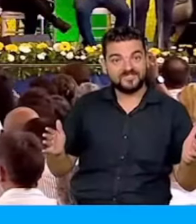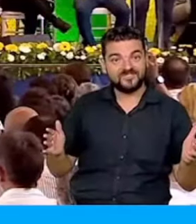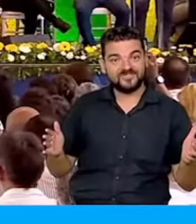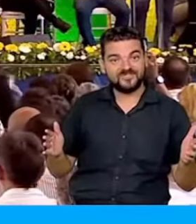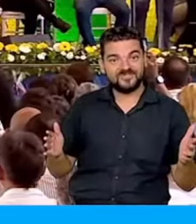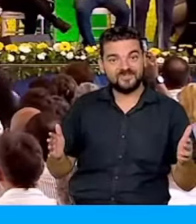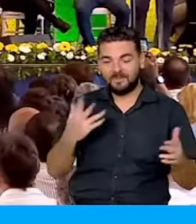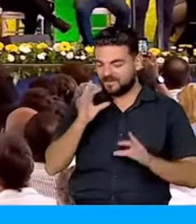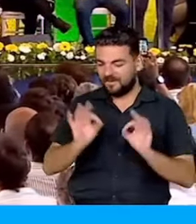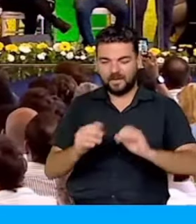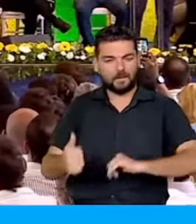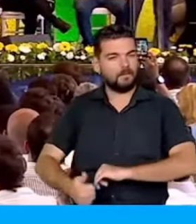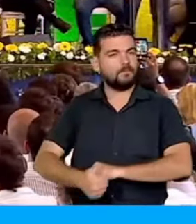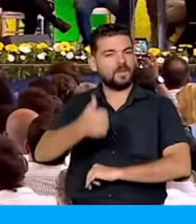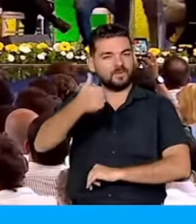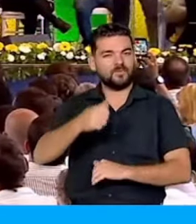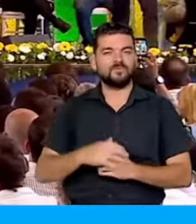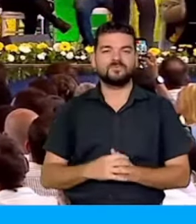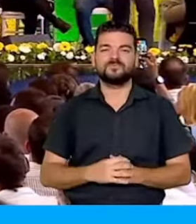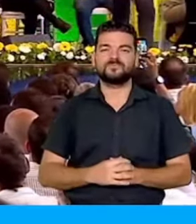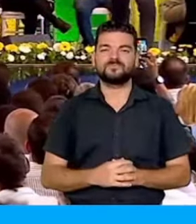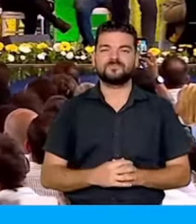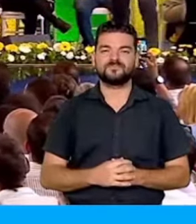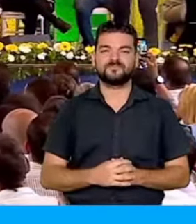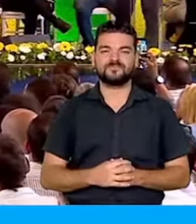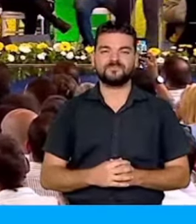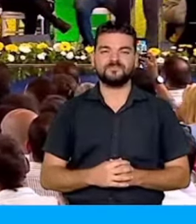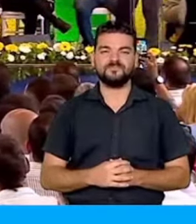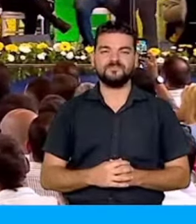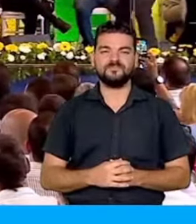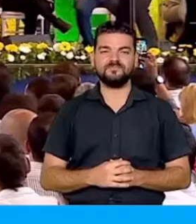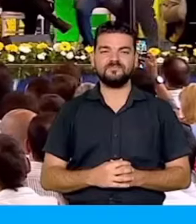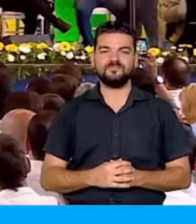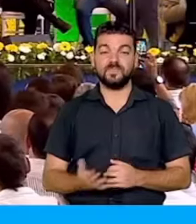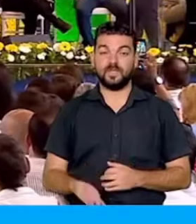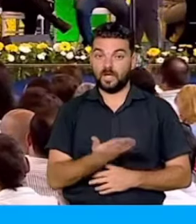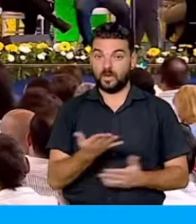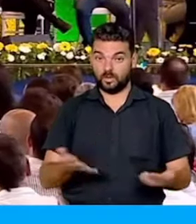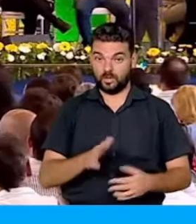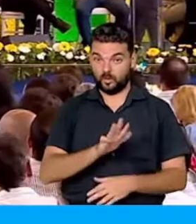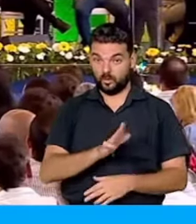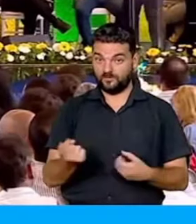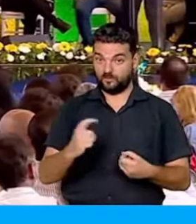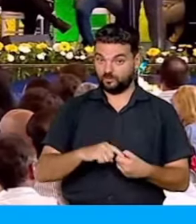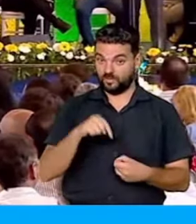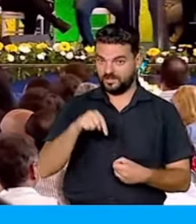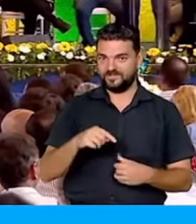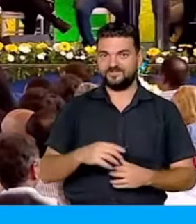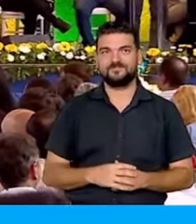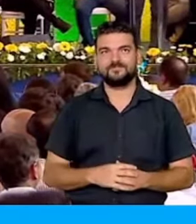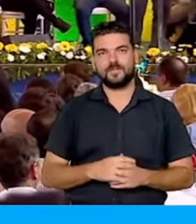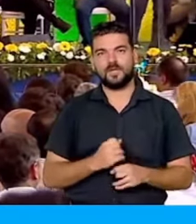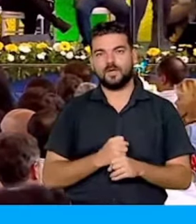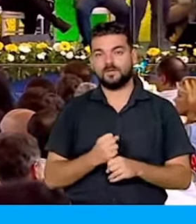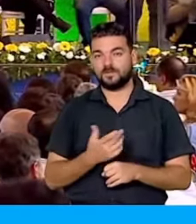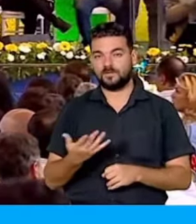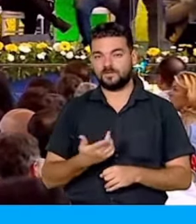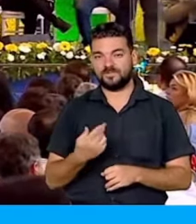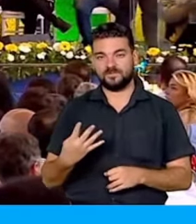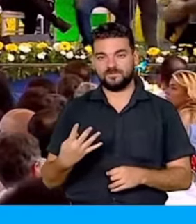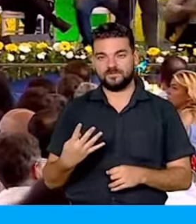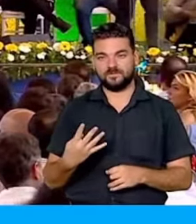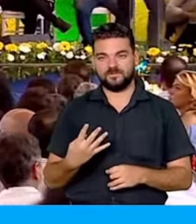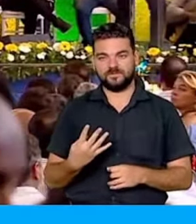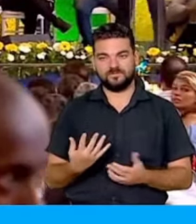nosso Porto Maravilha. E o Lula volta em 2023